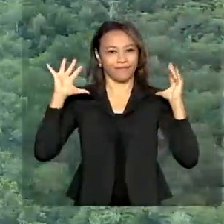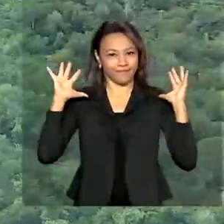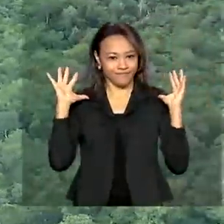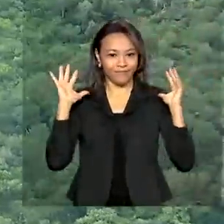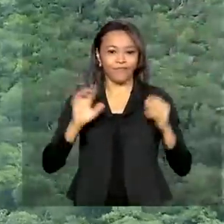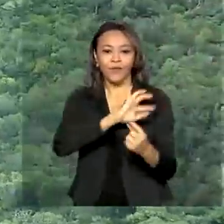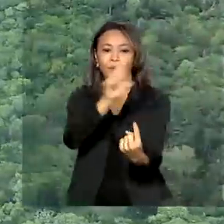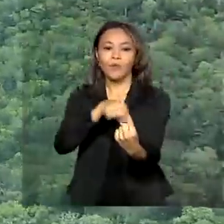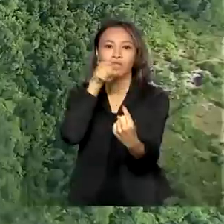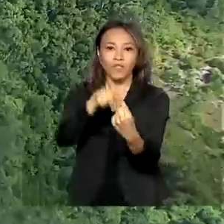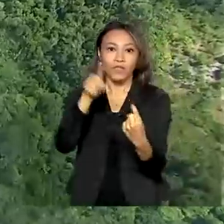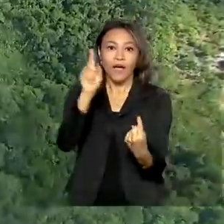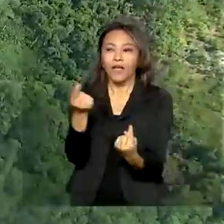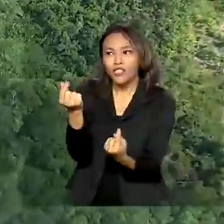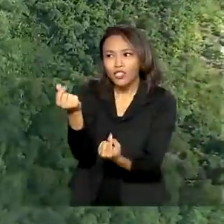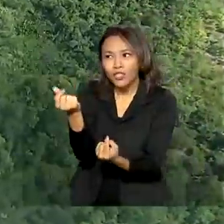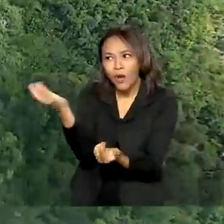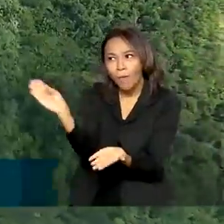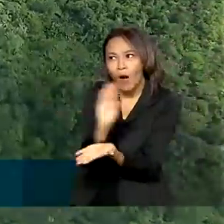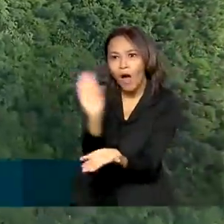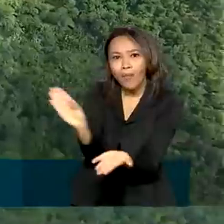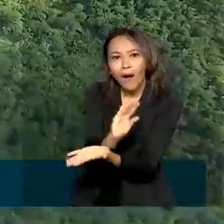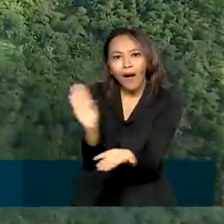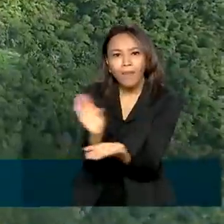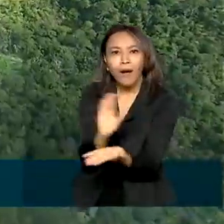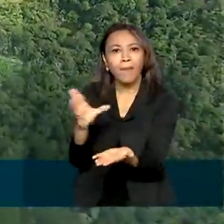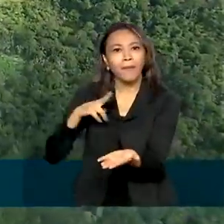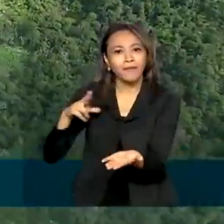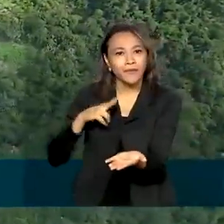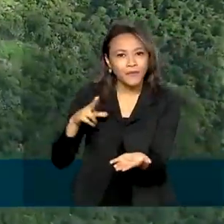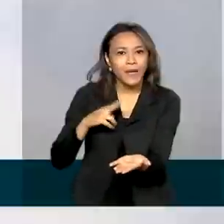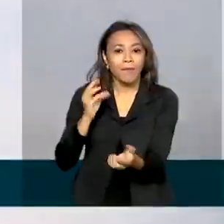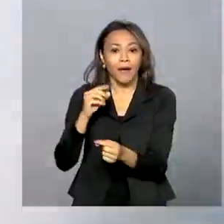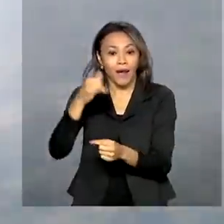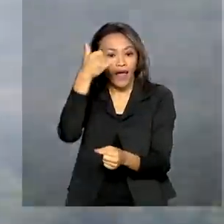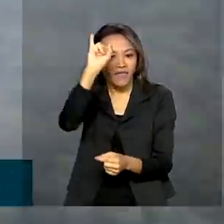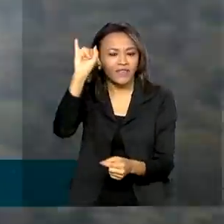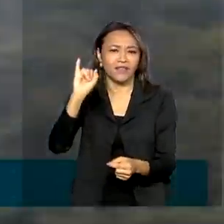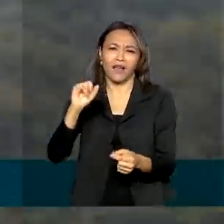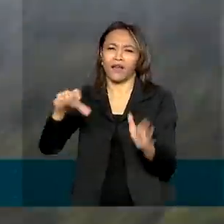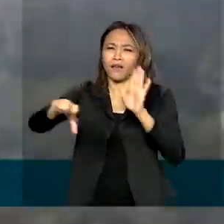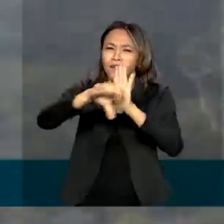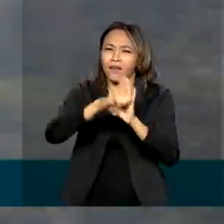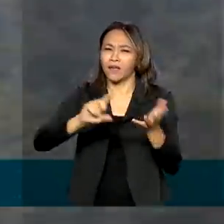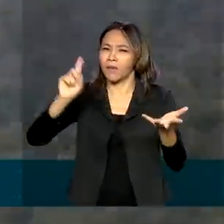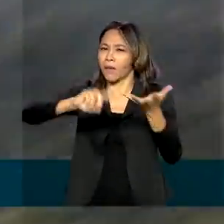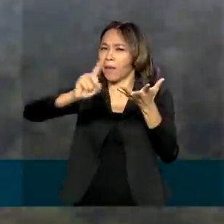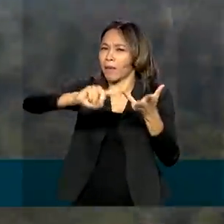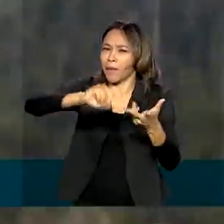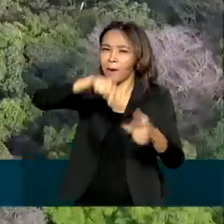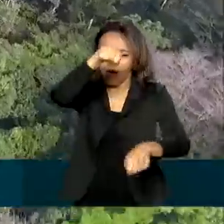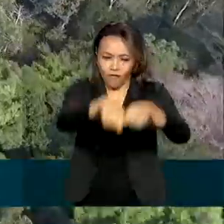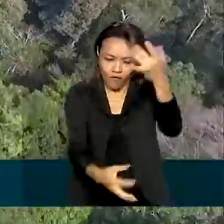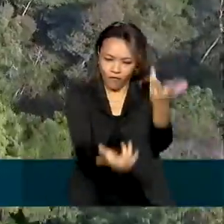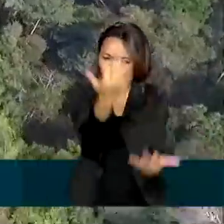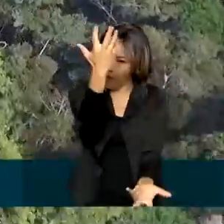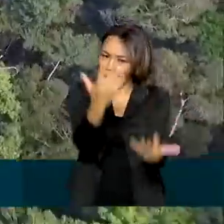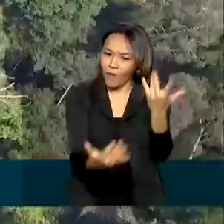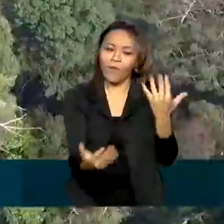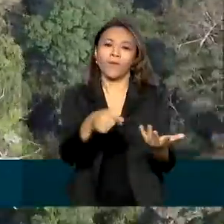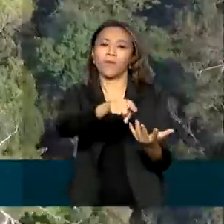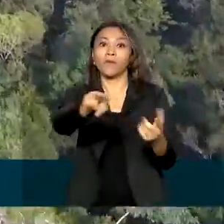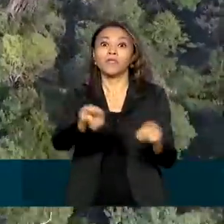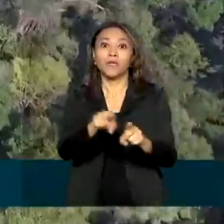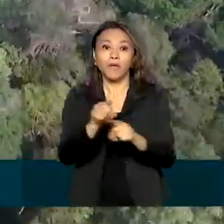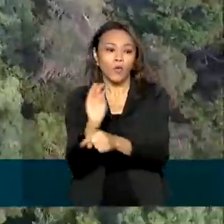atrair recursos privados para o monitoramento, a proteção, a prevenção e o combate a incêndios e ao desmatamento, assim como a